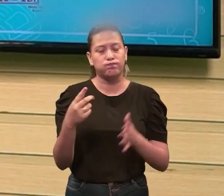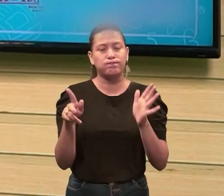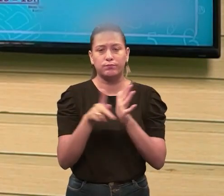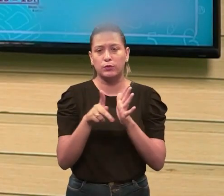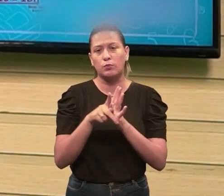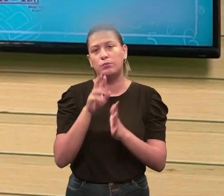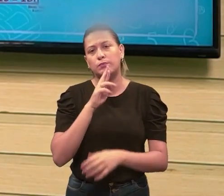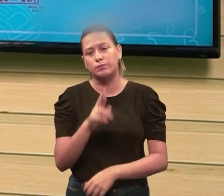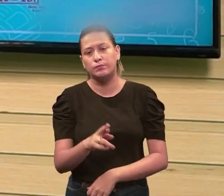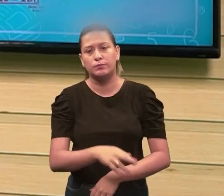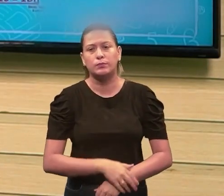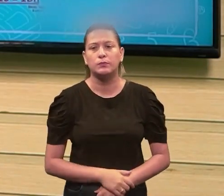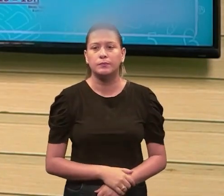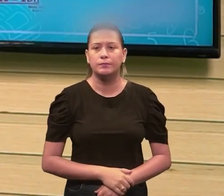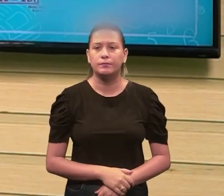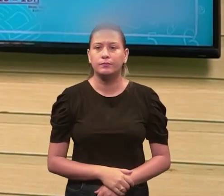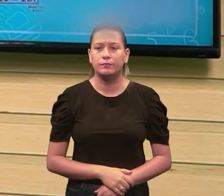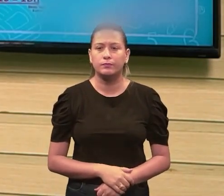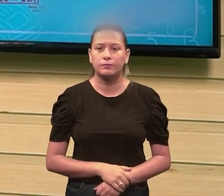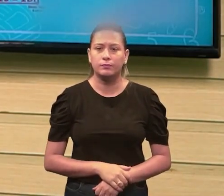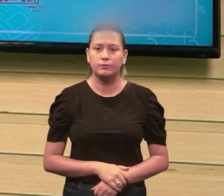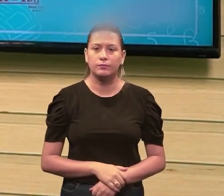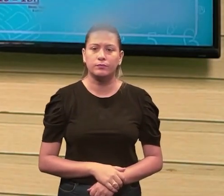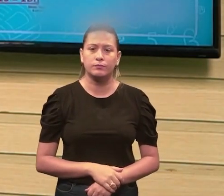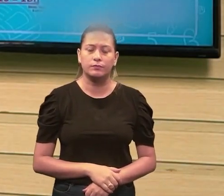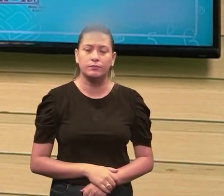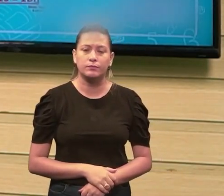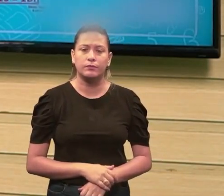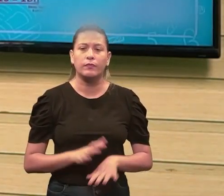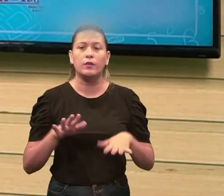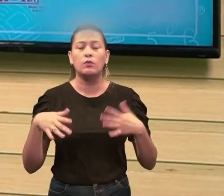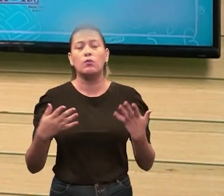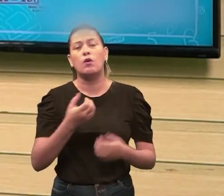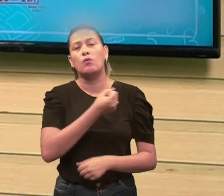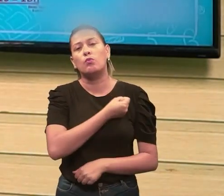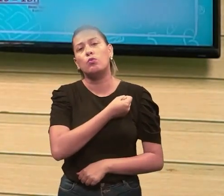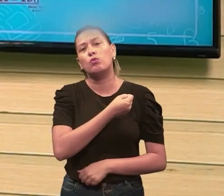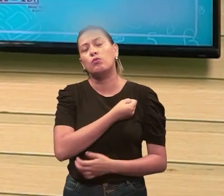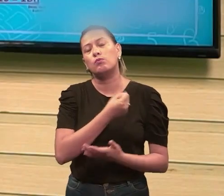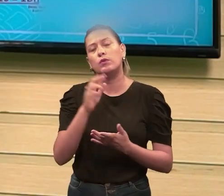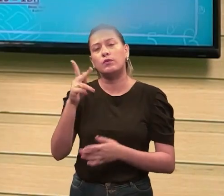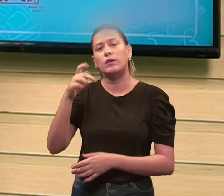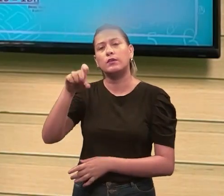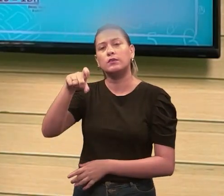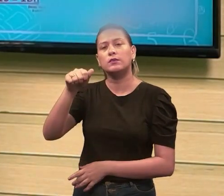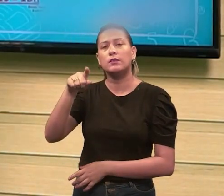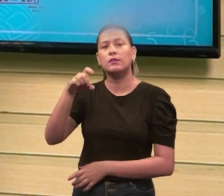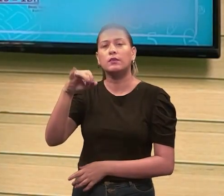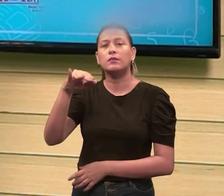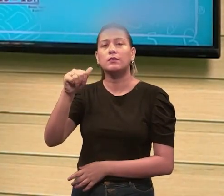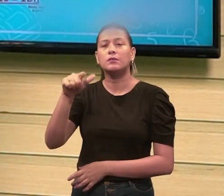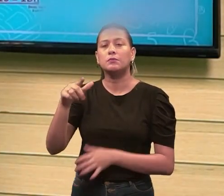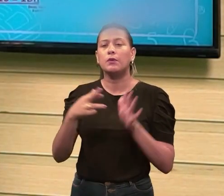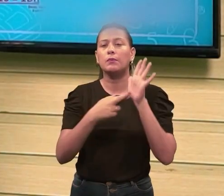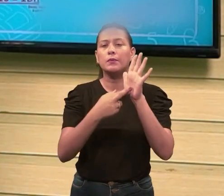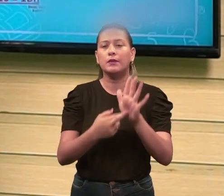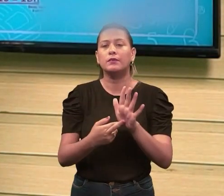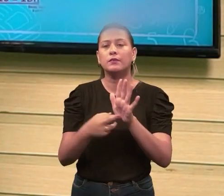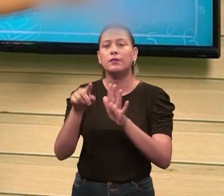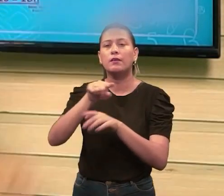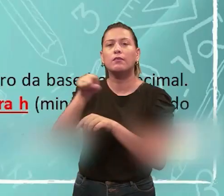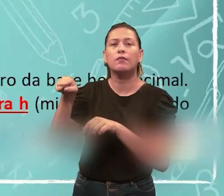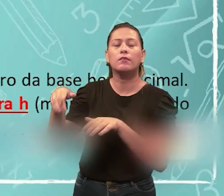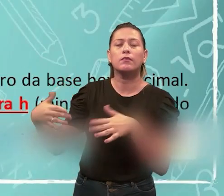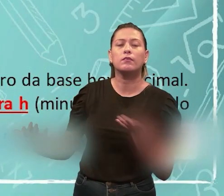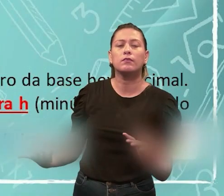ele próprio. Então, qual é o número hexadecimal representado por esse número binário? 1, 1, 0,